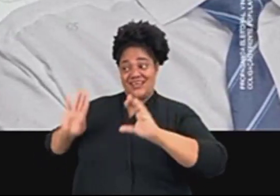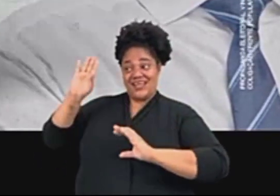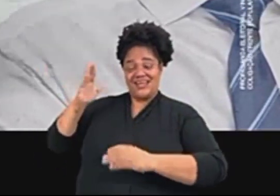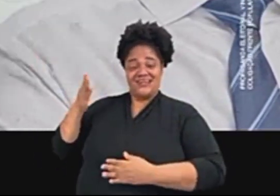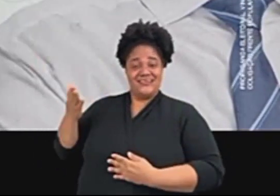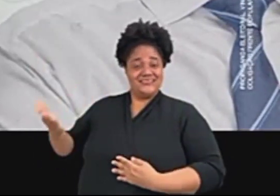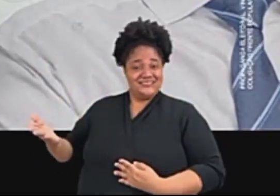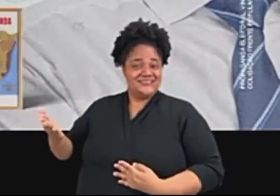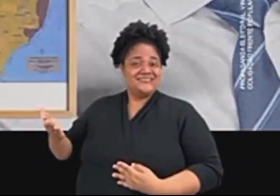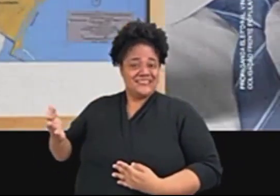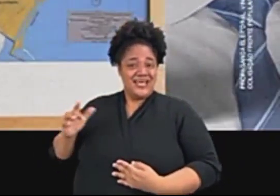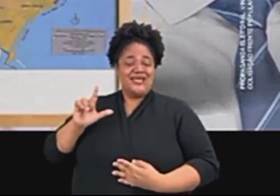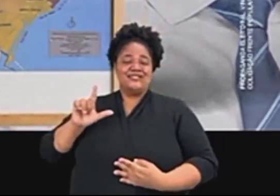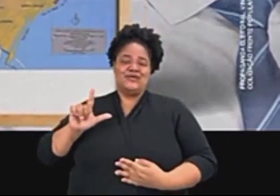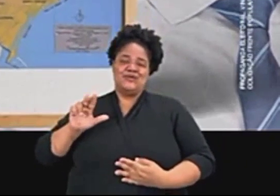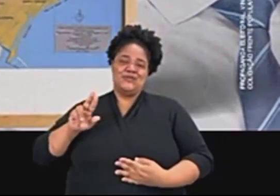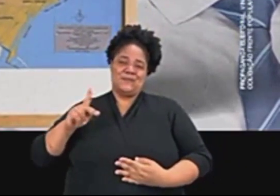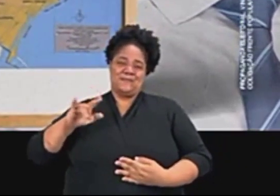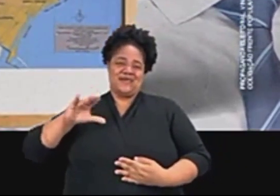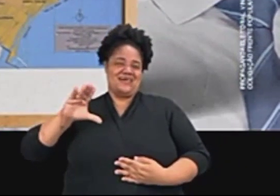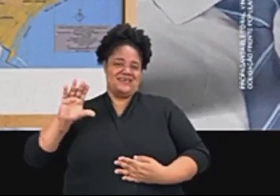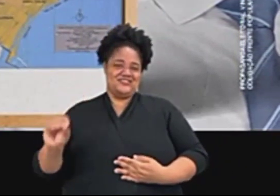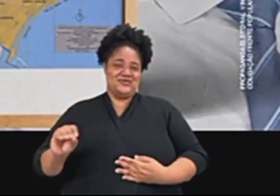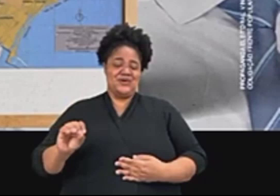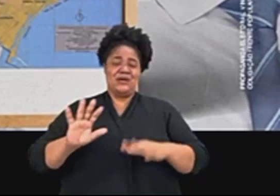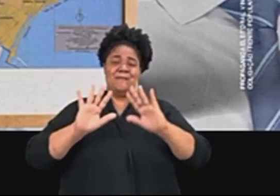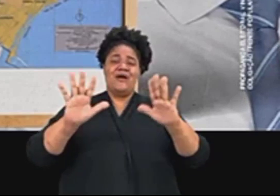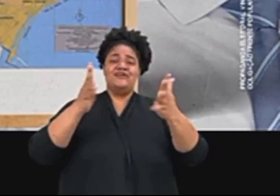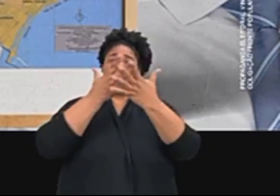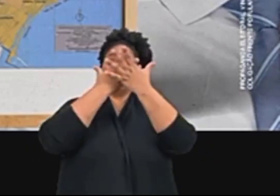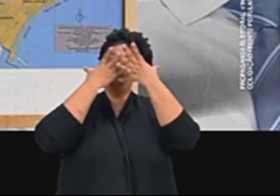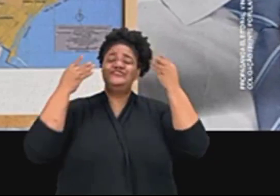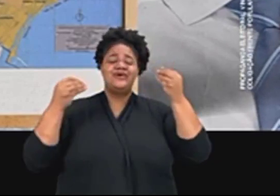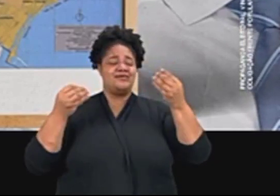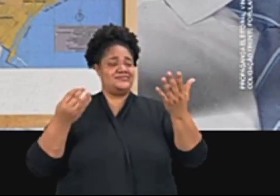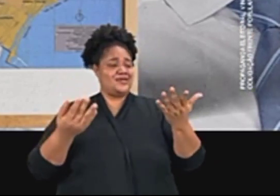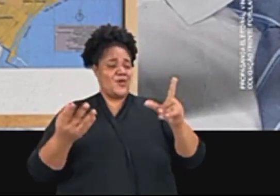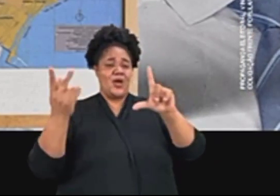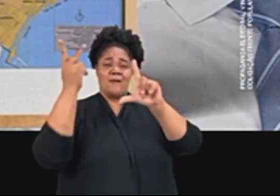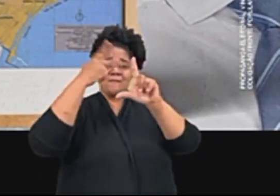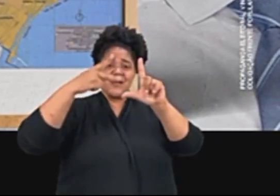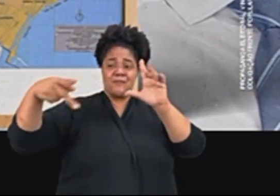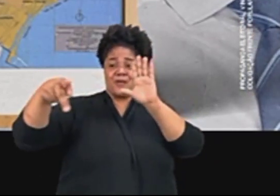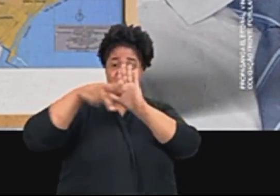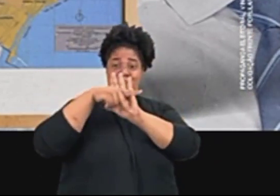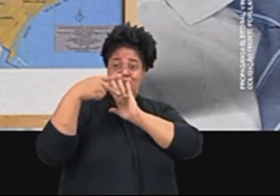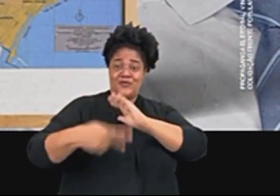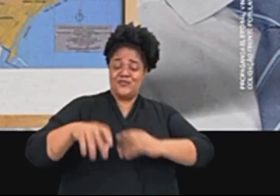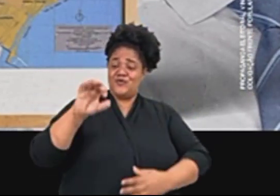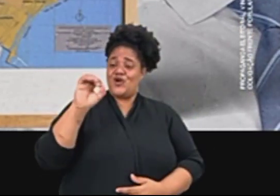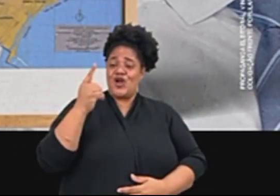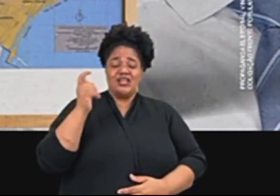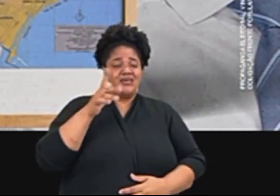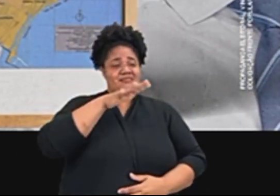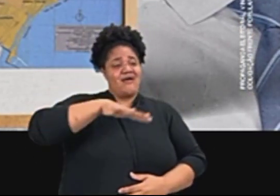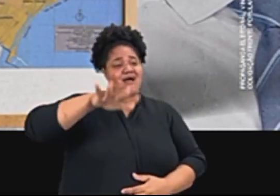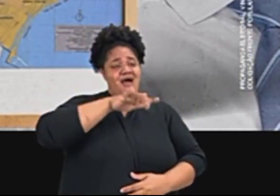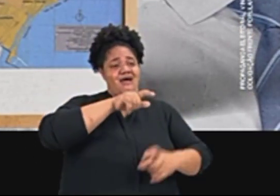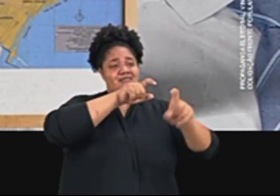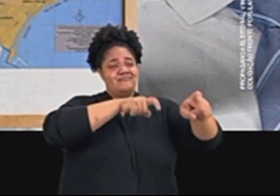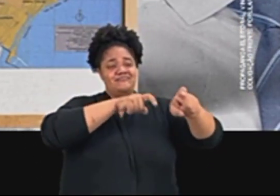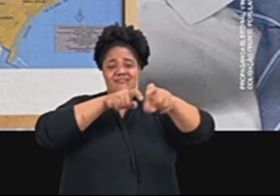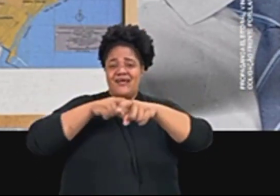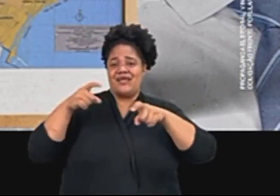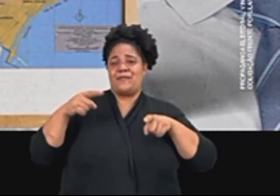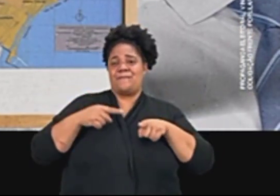versão do mapa de Olinda sem a zona rural e sem o Alto da Conquista? A candidata de Lupércio não conhece Nossa Olinda.